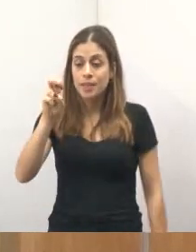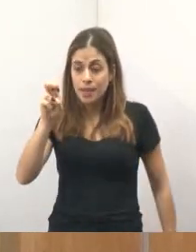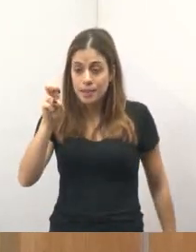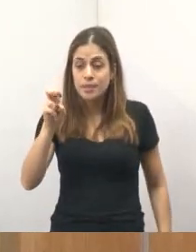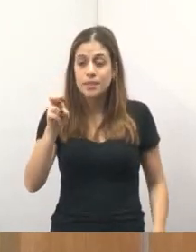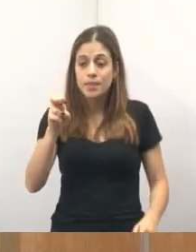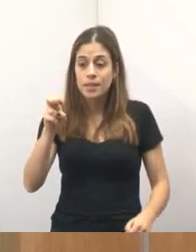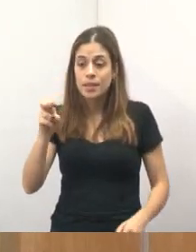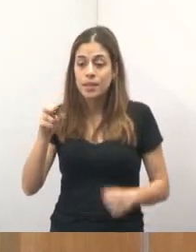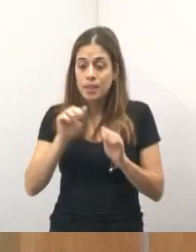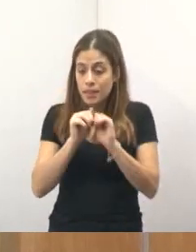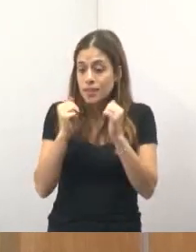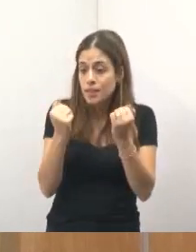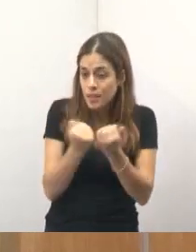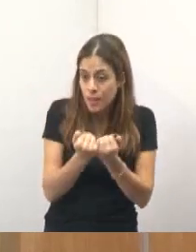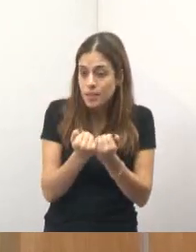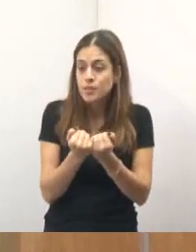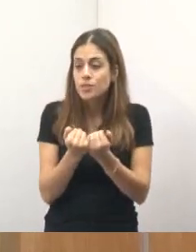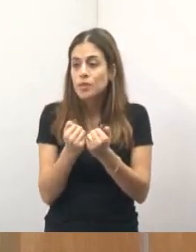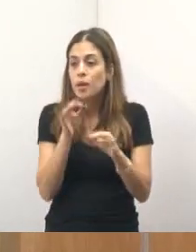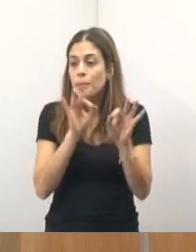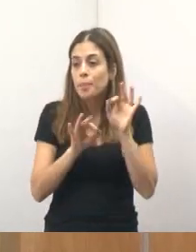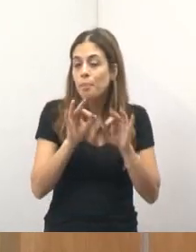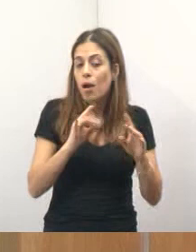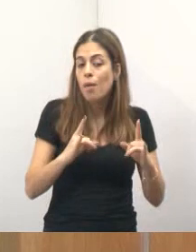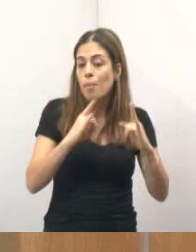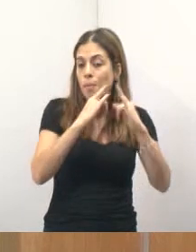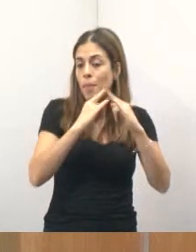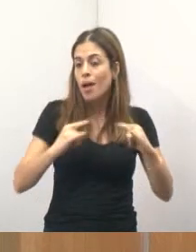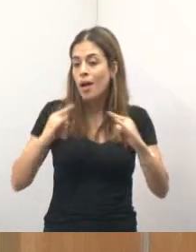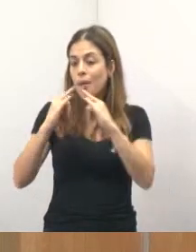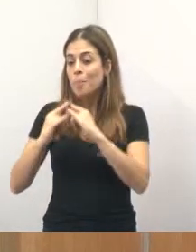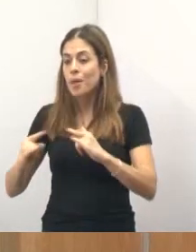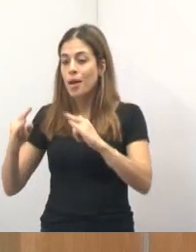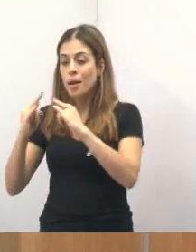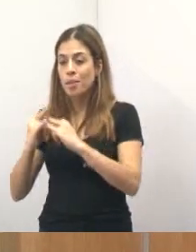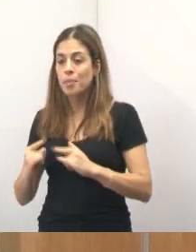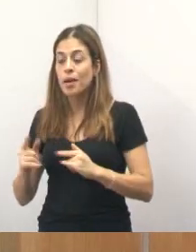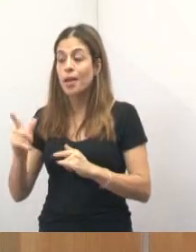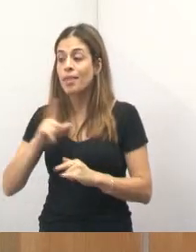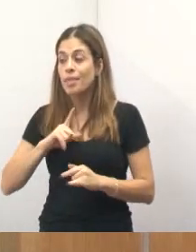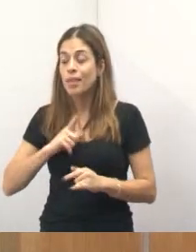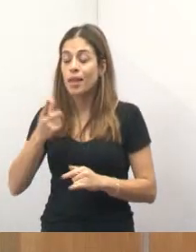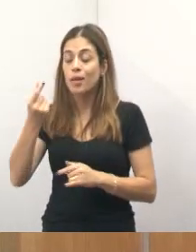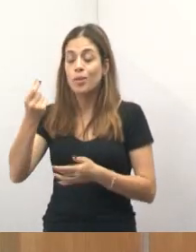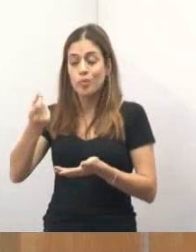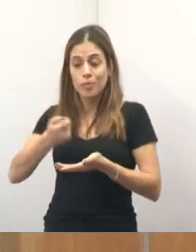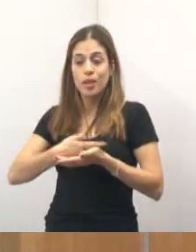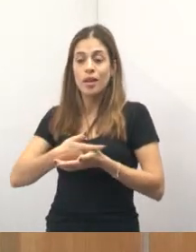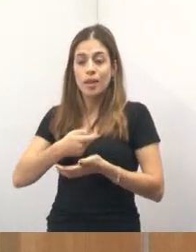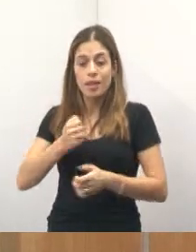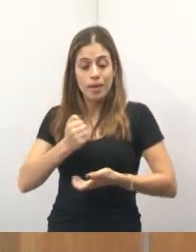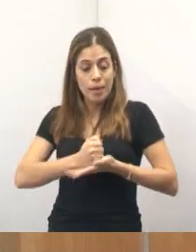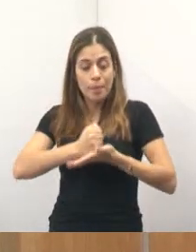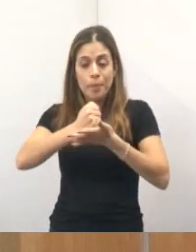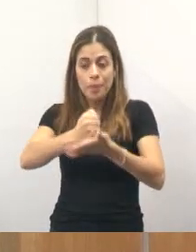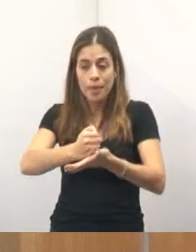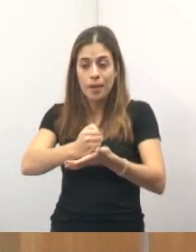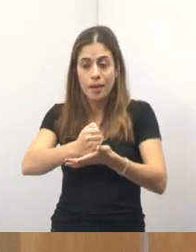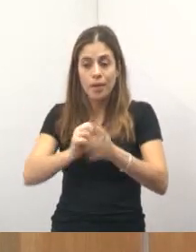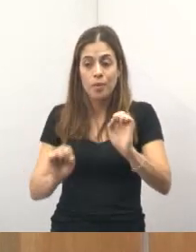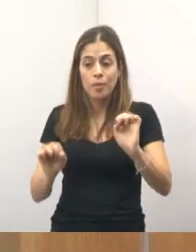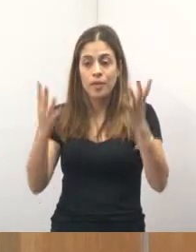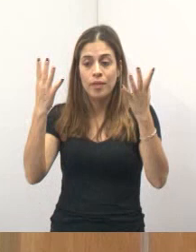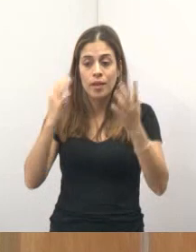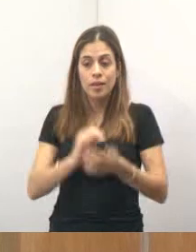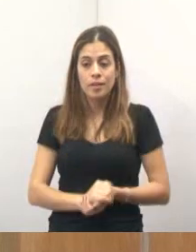montar suas tendas, suas barracas, para poder gerar recurso financeiro para a entidade e além de apoiar o evento. Então,